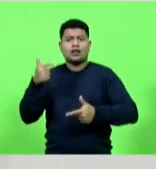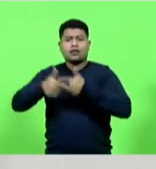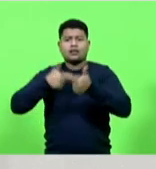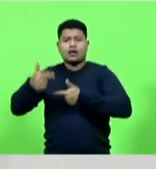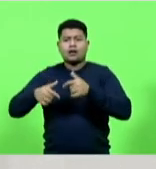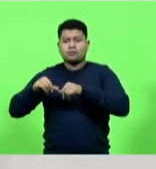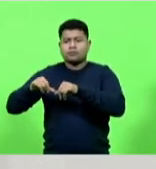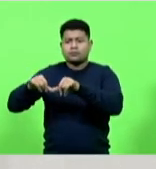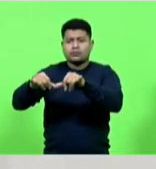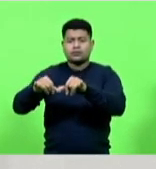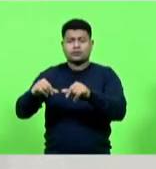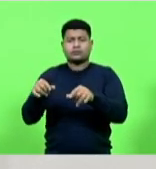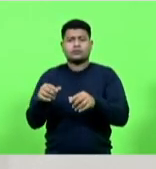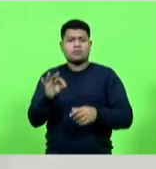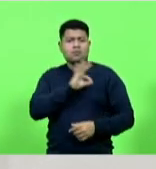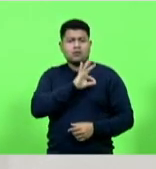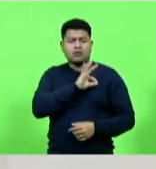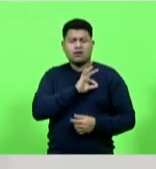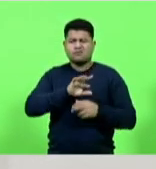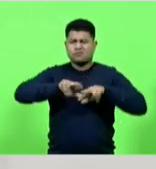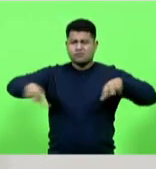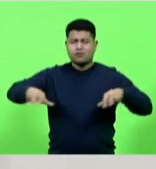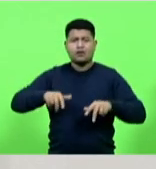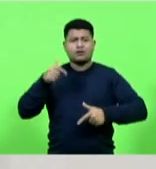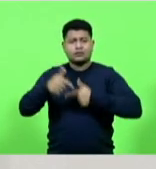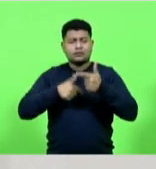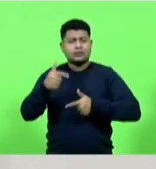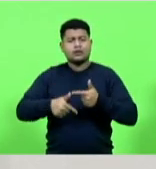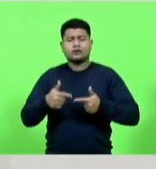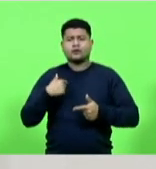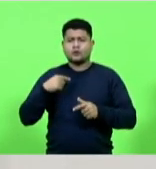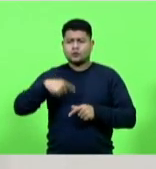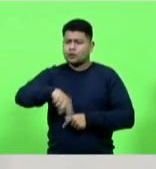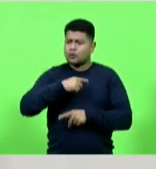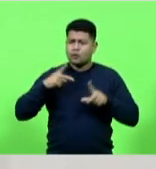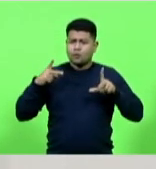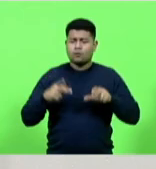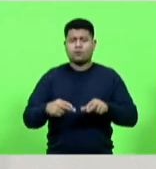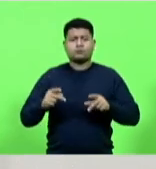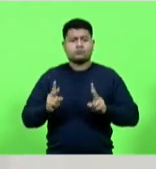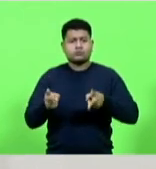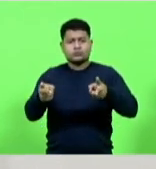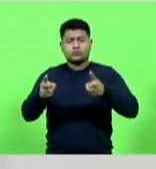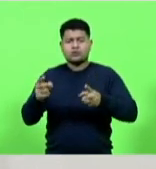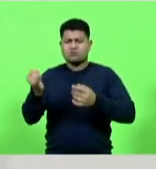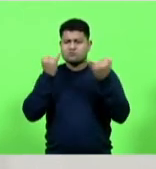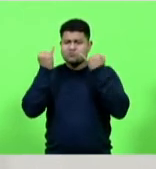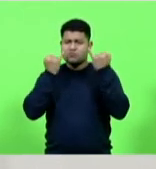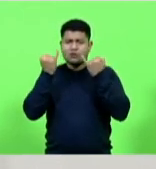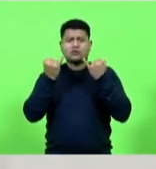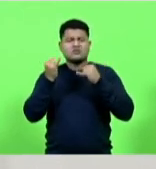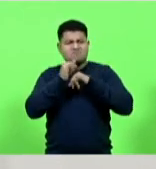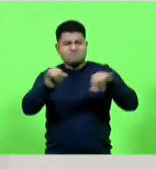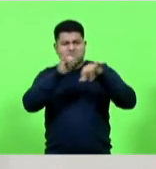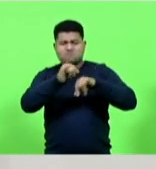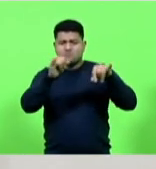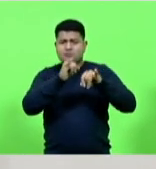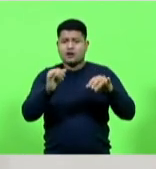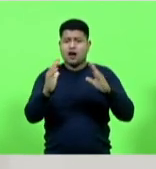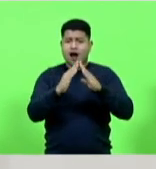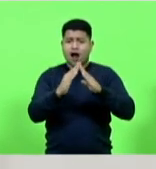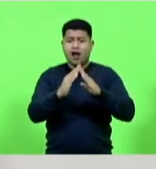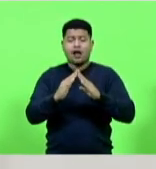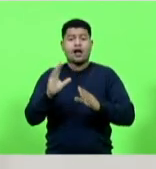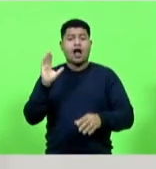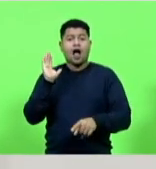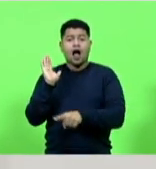atividades essenciais continuamos continuamos na rua levando a informação para quem estava em casa ajudando a combater não